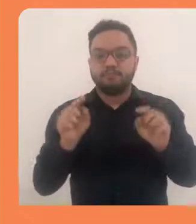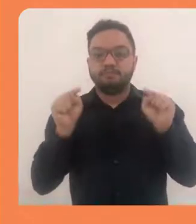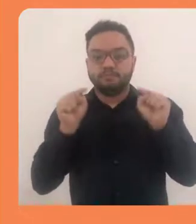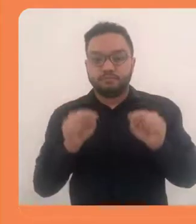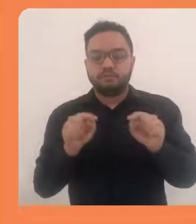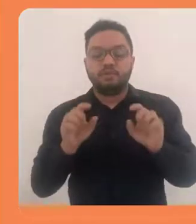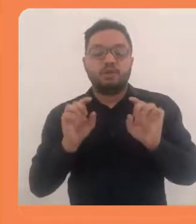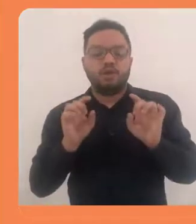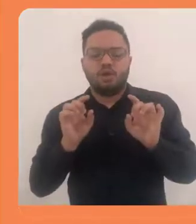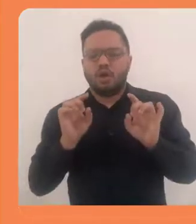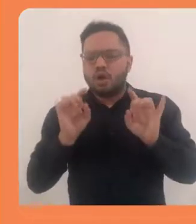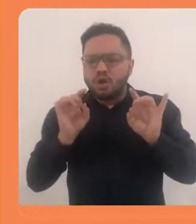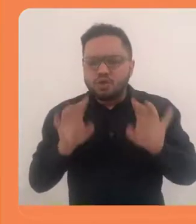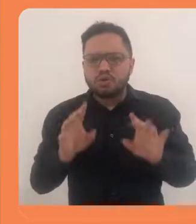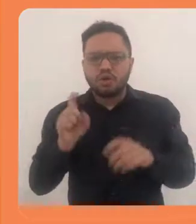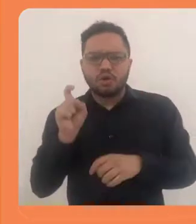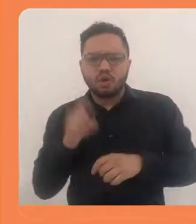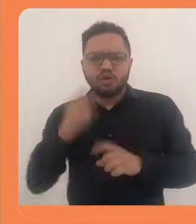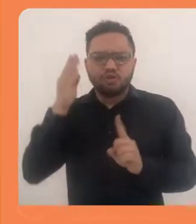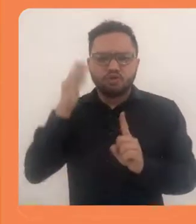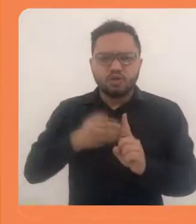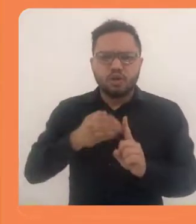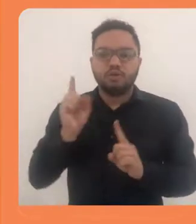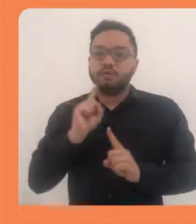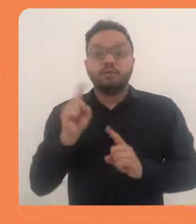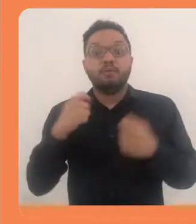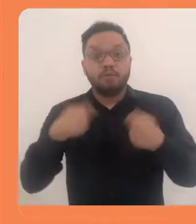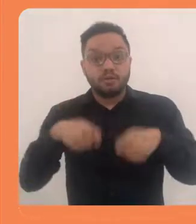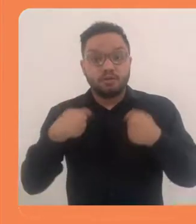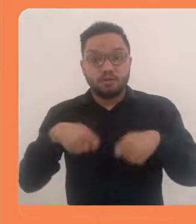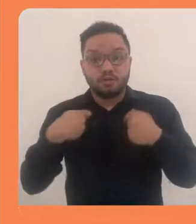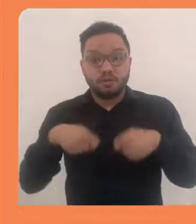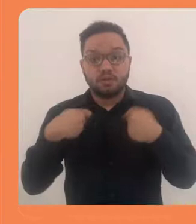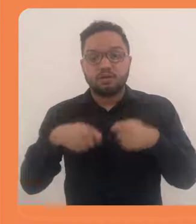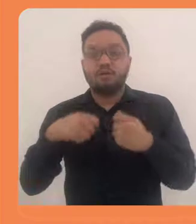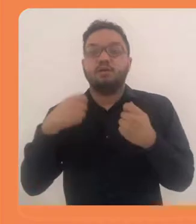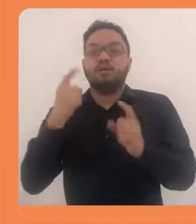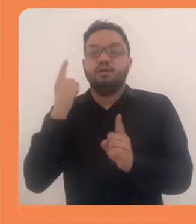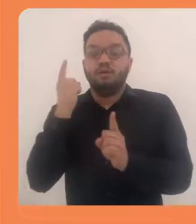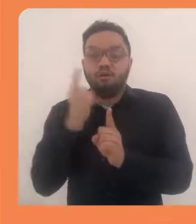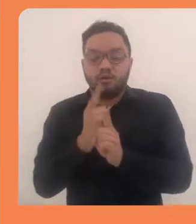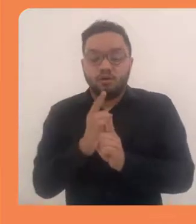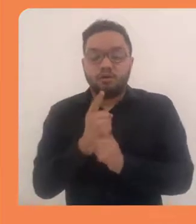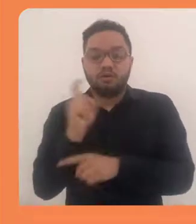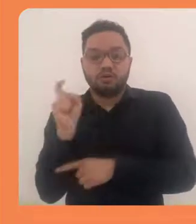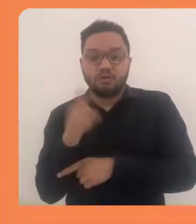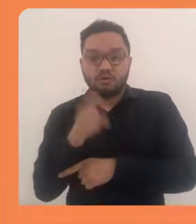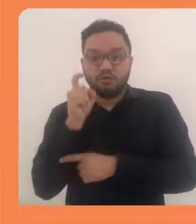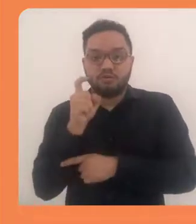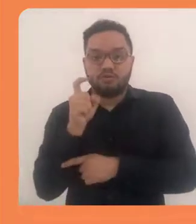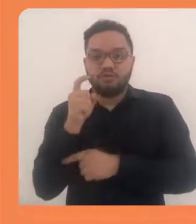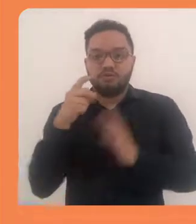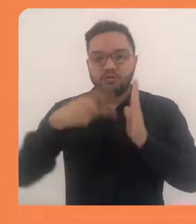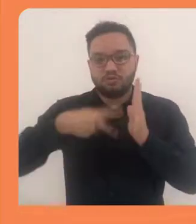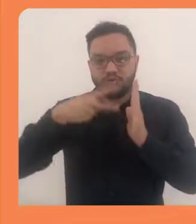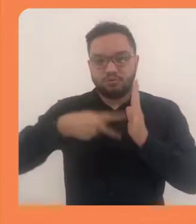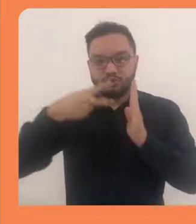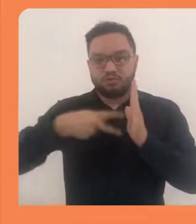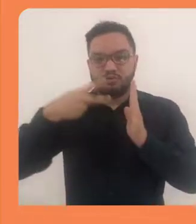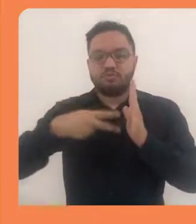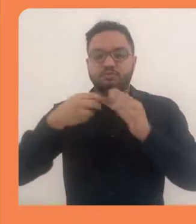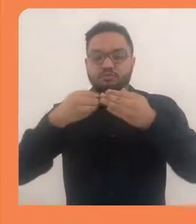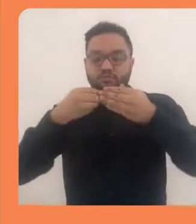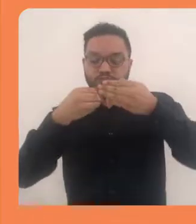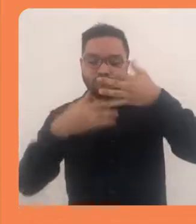E aí nós voltamos da nossa página, e aqui não basta clicar direto aqui, você precisa